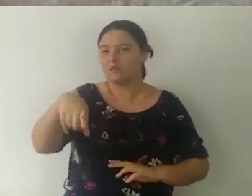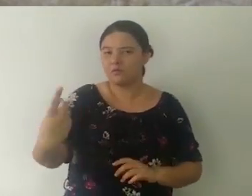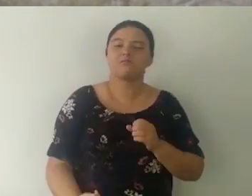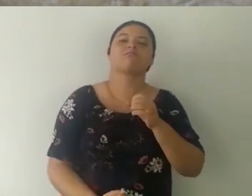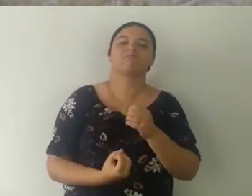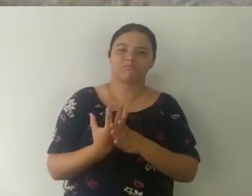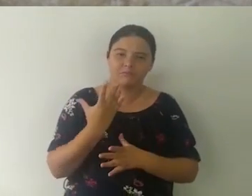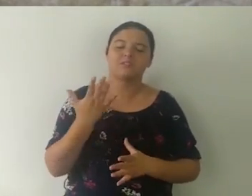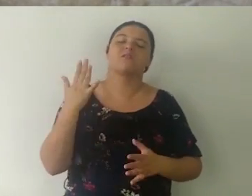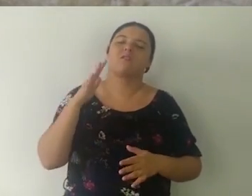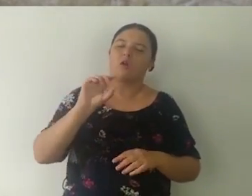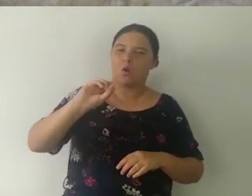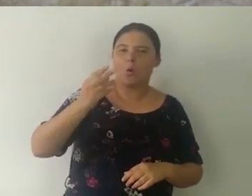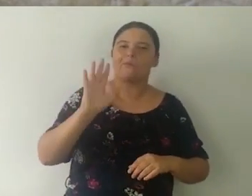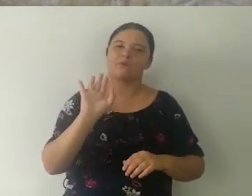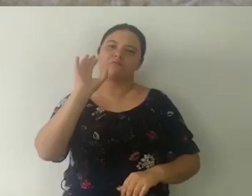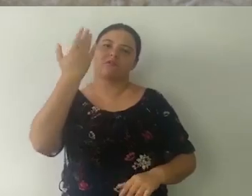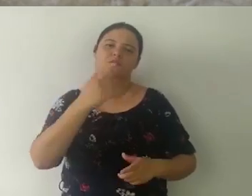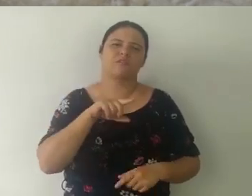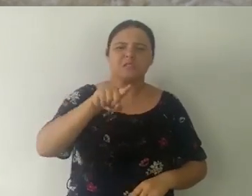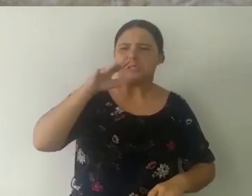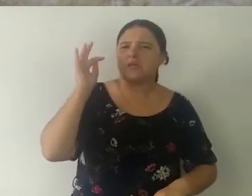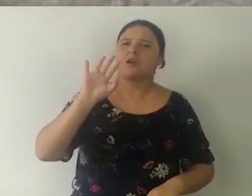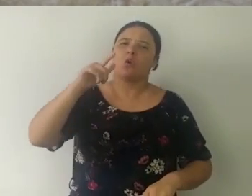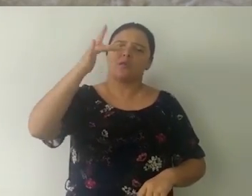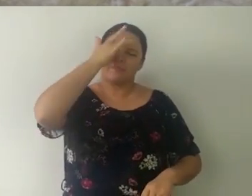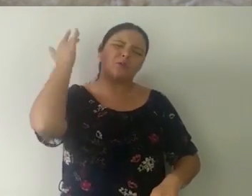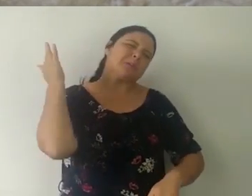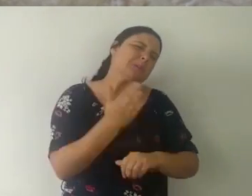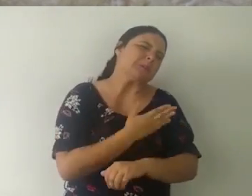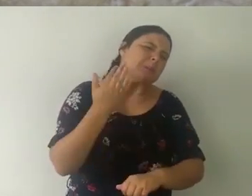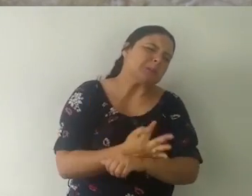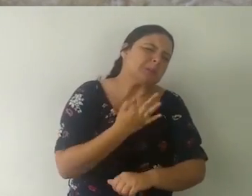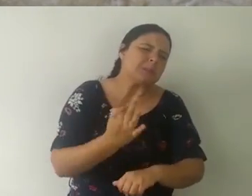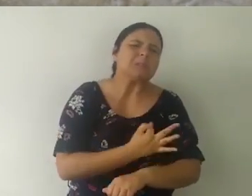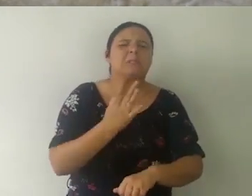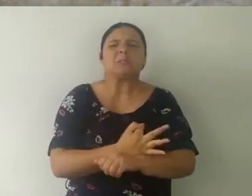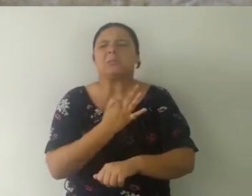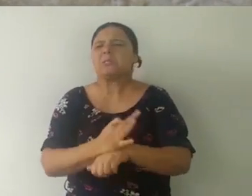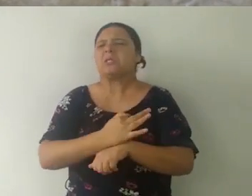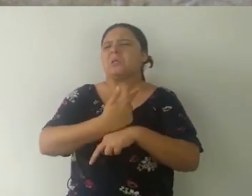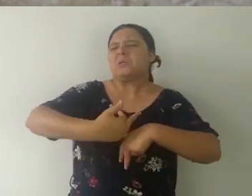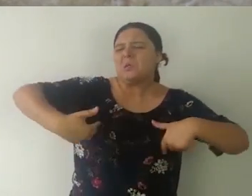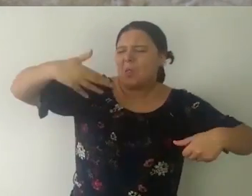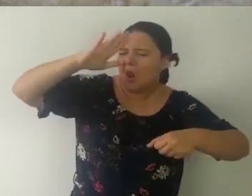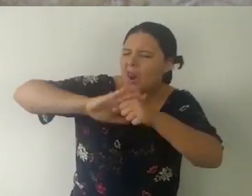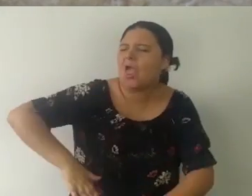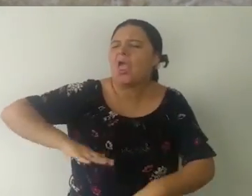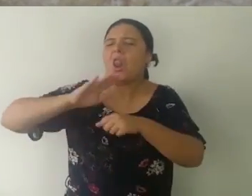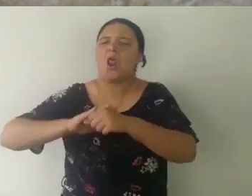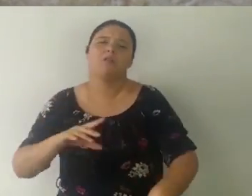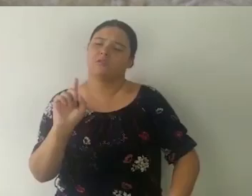consegue ocultar as coisas muito tempo. Isso não significa que você tenha que suportar atrocidades de uma outra pessoa, né?